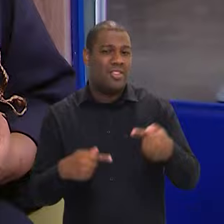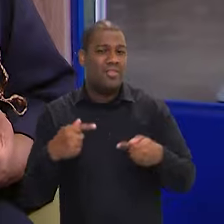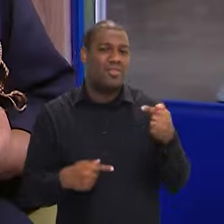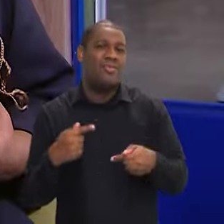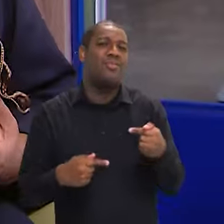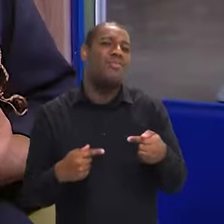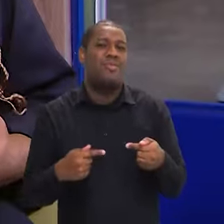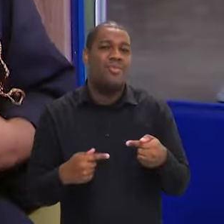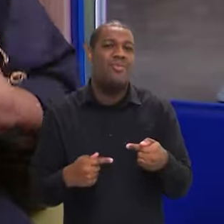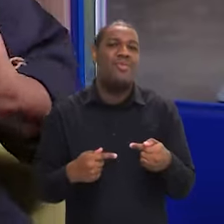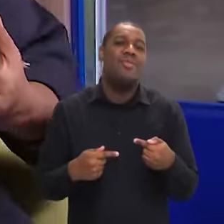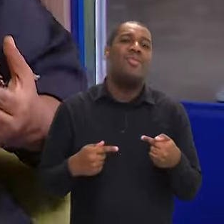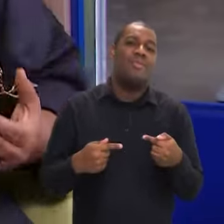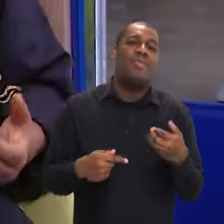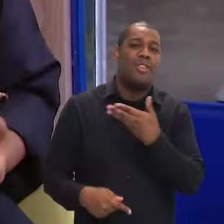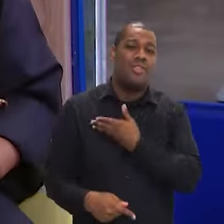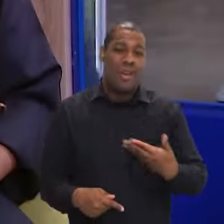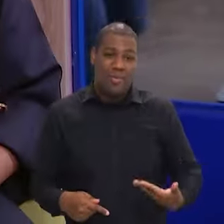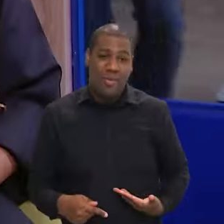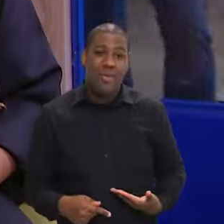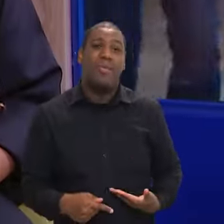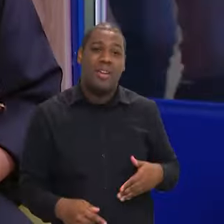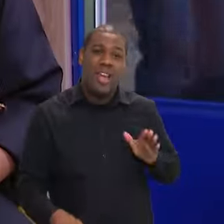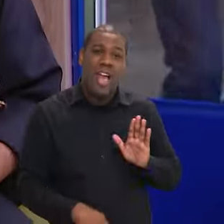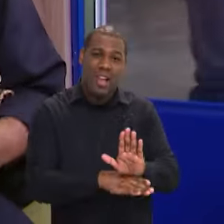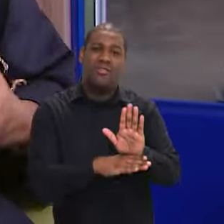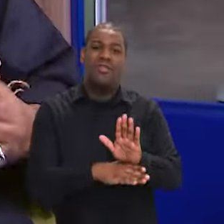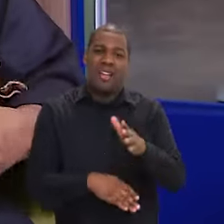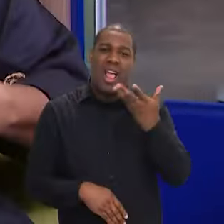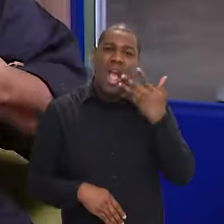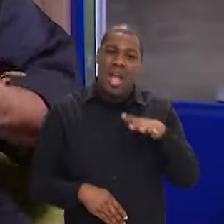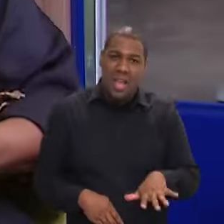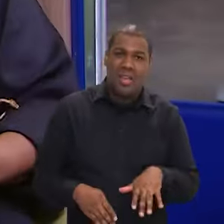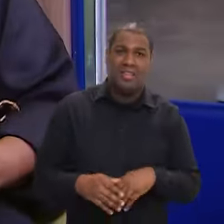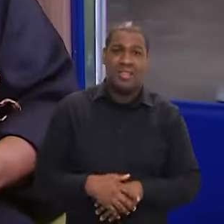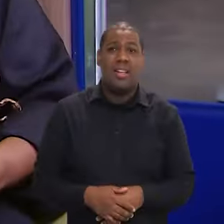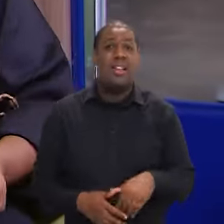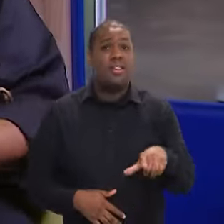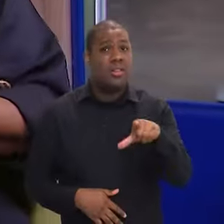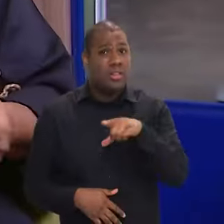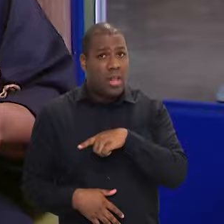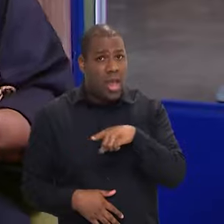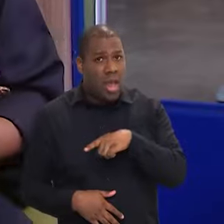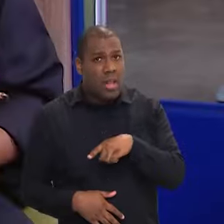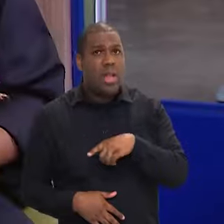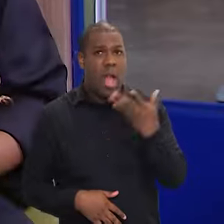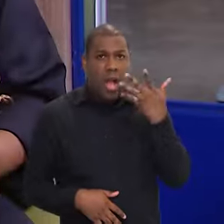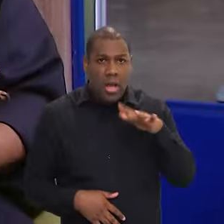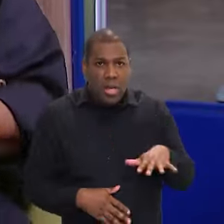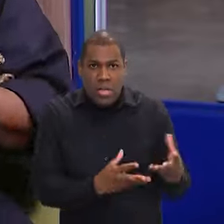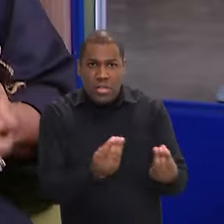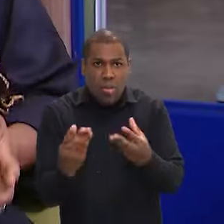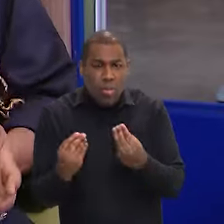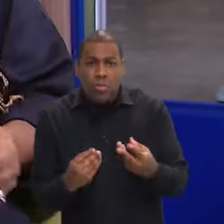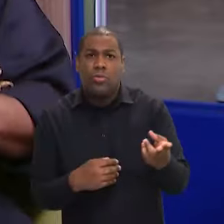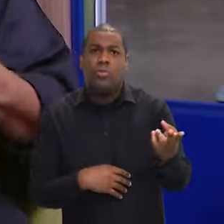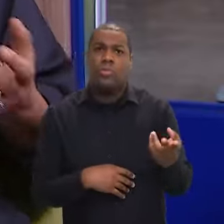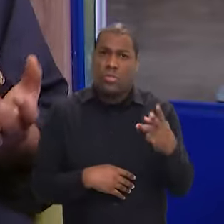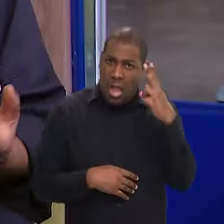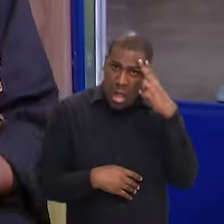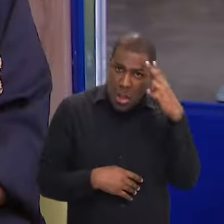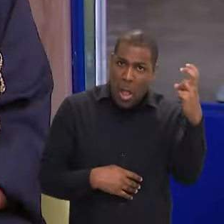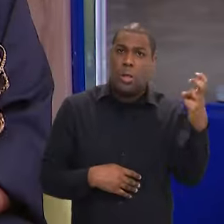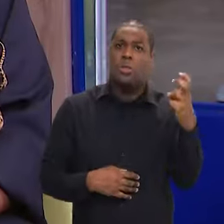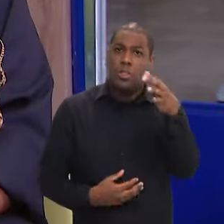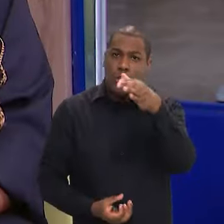discutir o que é esse ambiente deixar também os pequenos terem a sua liberdade de falar, de propor tem tanta, tanto menino, menina gente inteligente fazendo